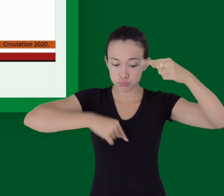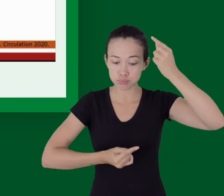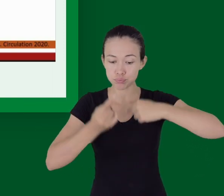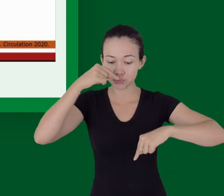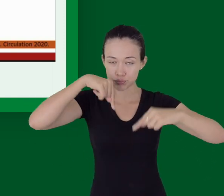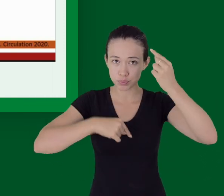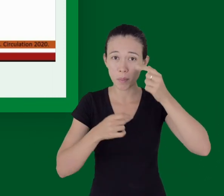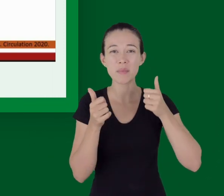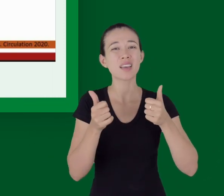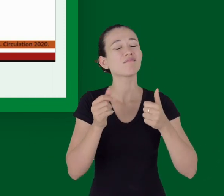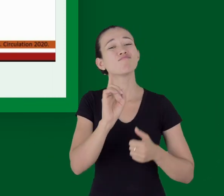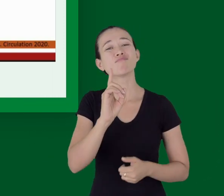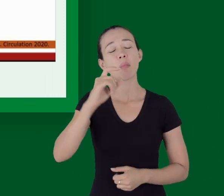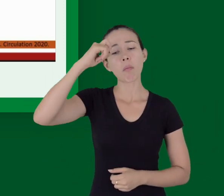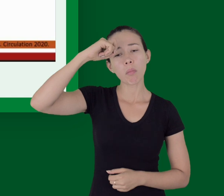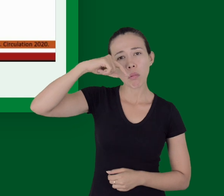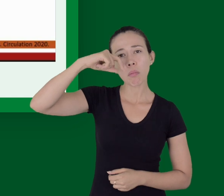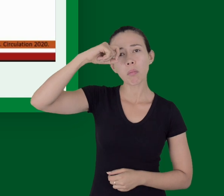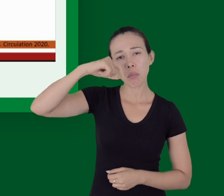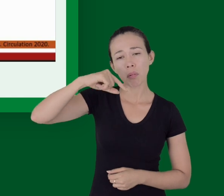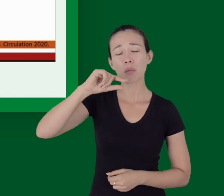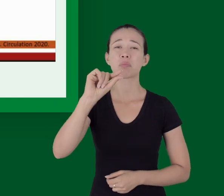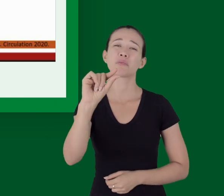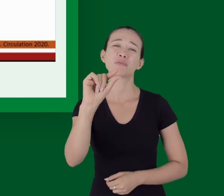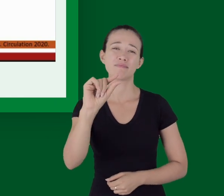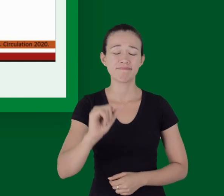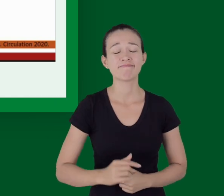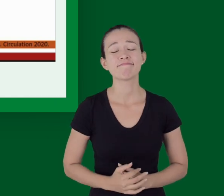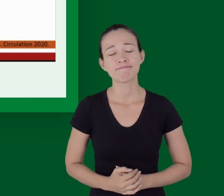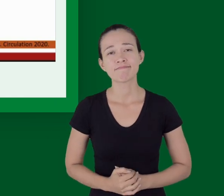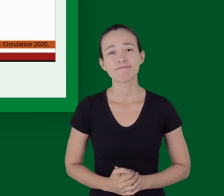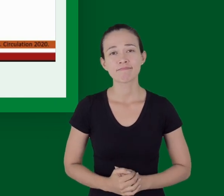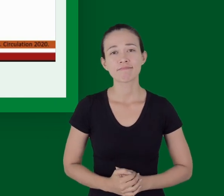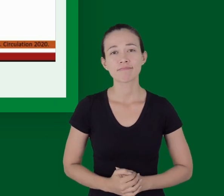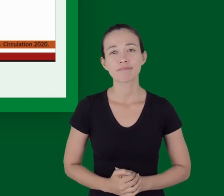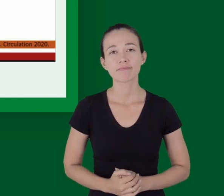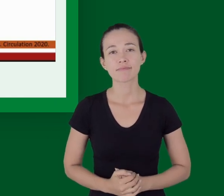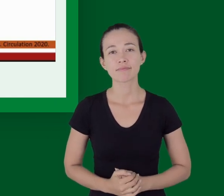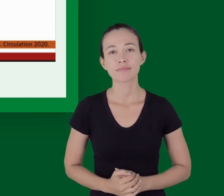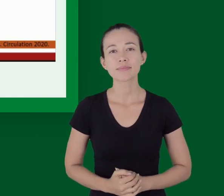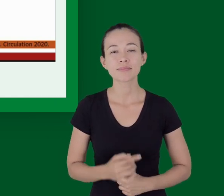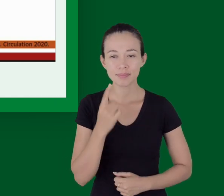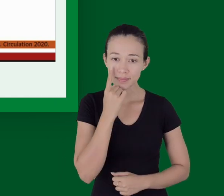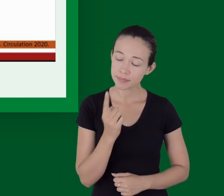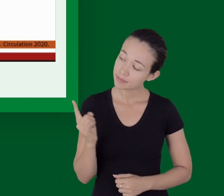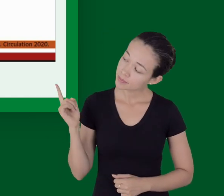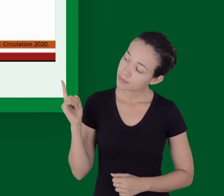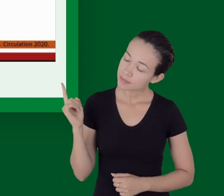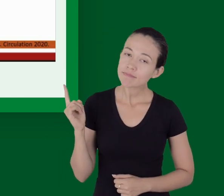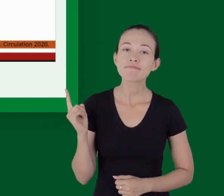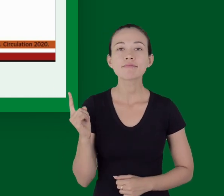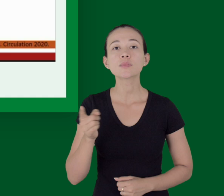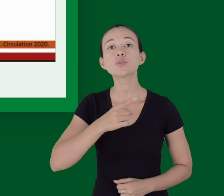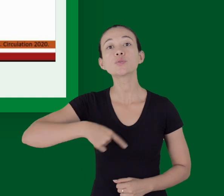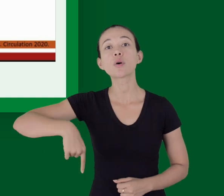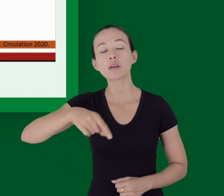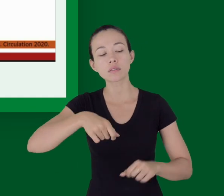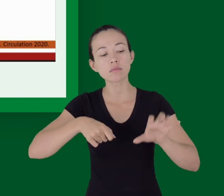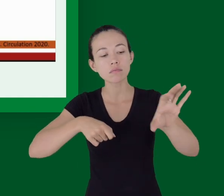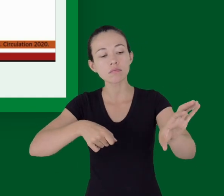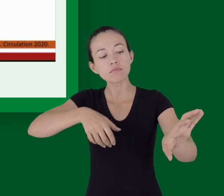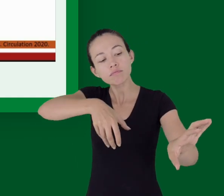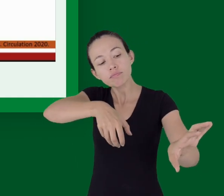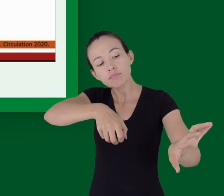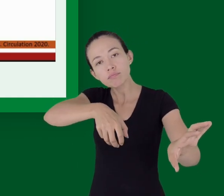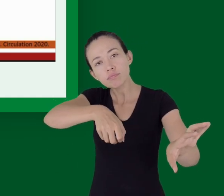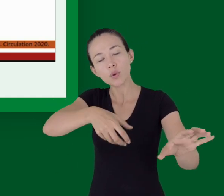um arco em C com o primeiro e segundo dedos e quarto e quinto dedos,